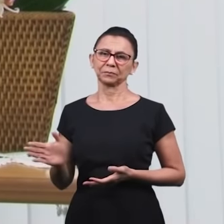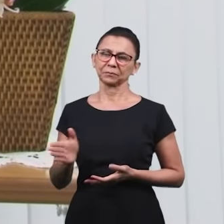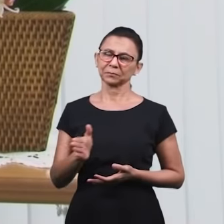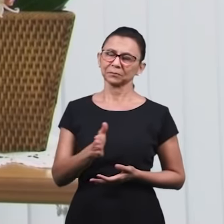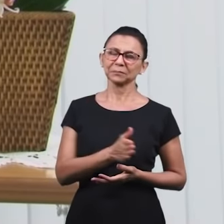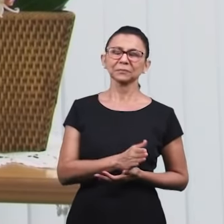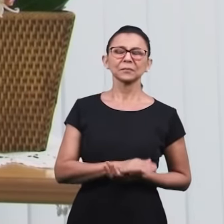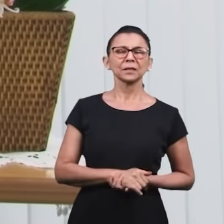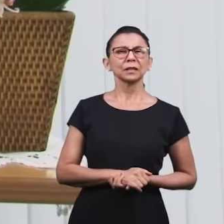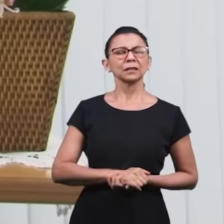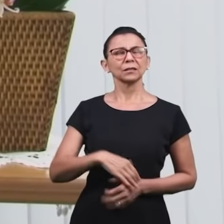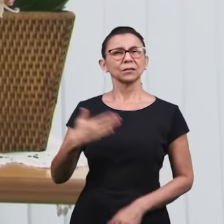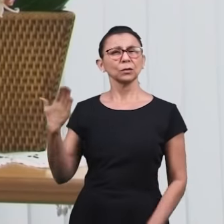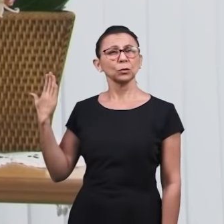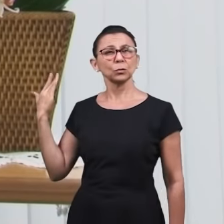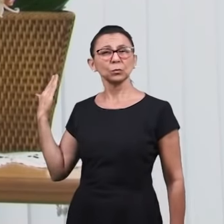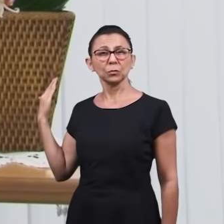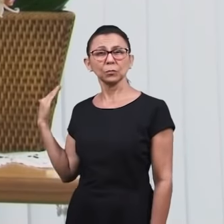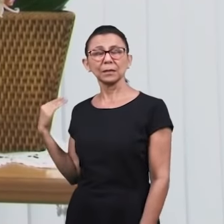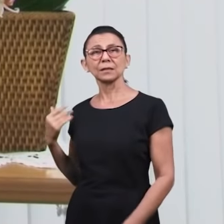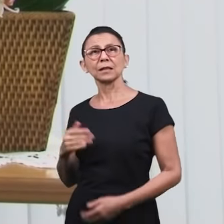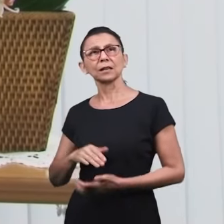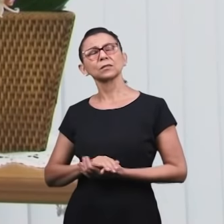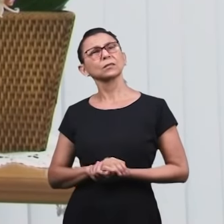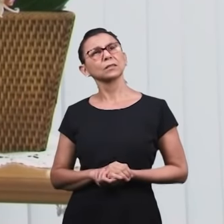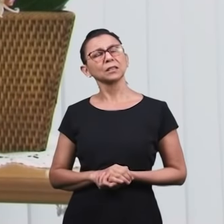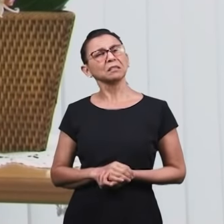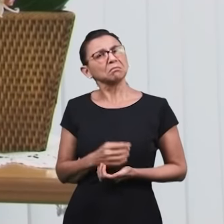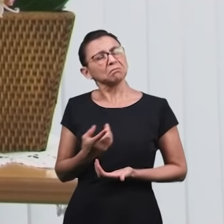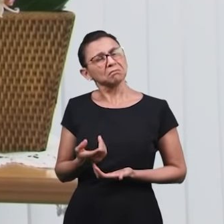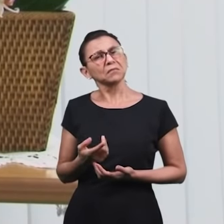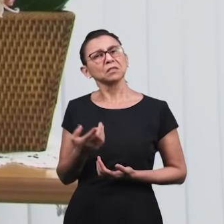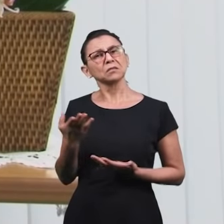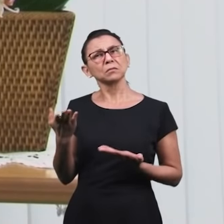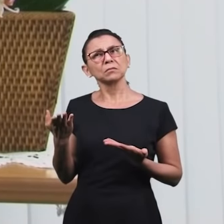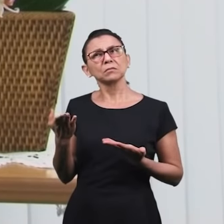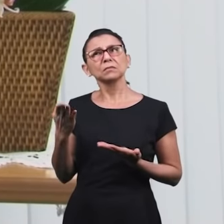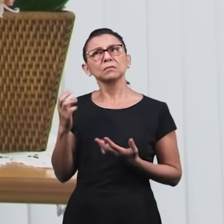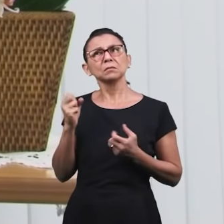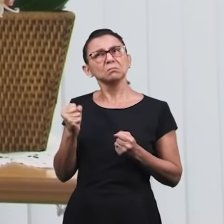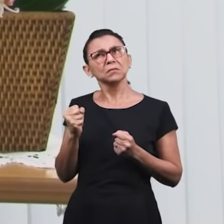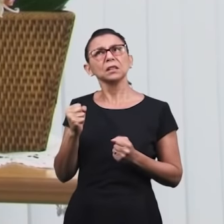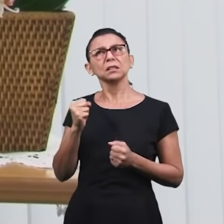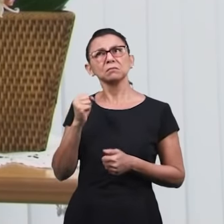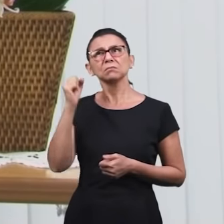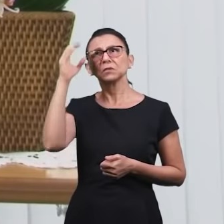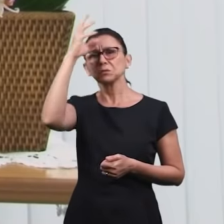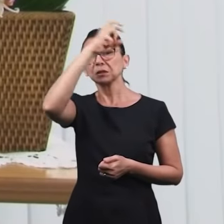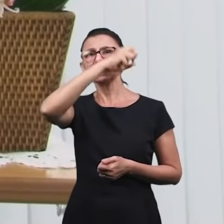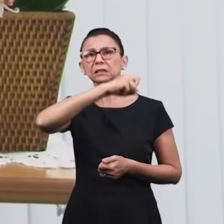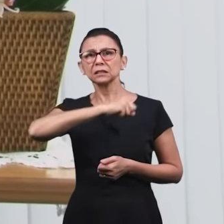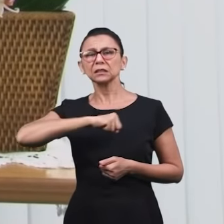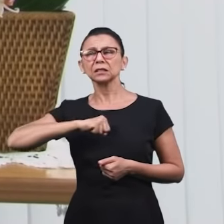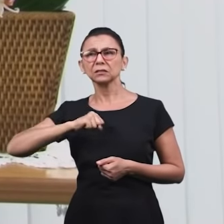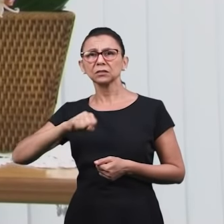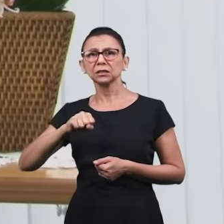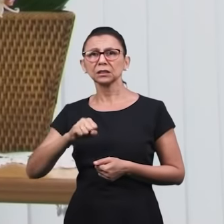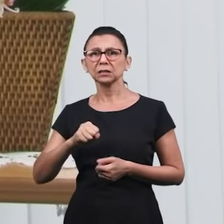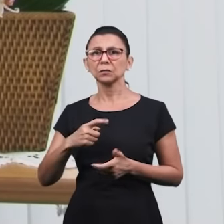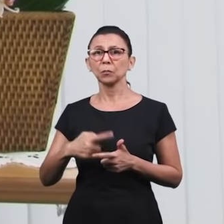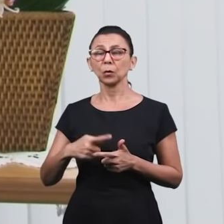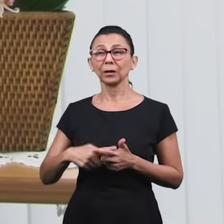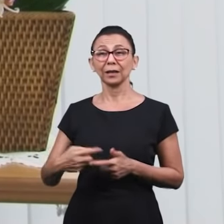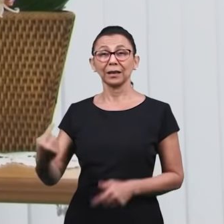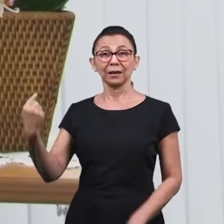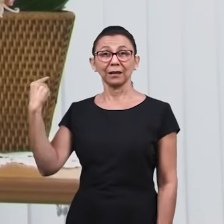Meus irmãos, vejam bem, a igreja principalmente, veja bem, para aqueles dias, nós até podemos dizer que seria compreensível. Por que eu digo isso?